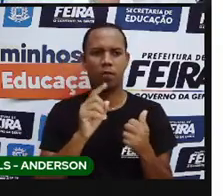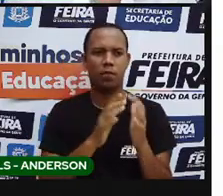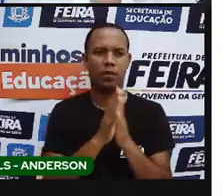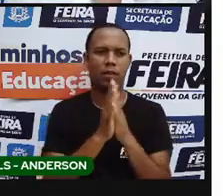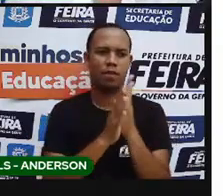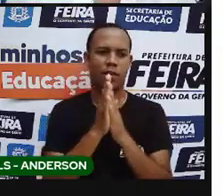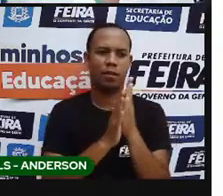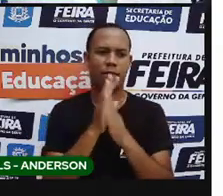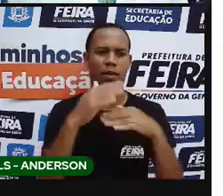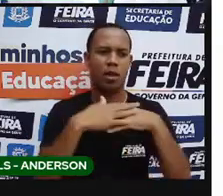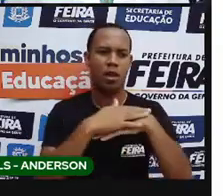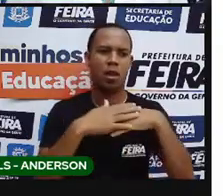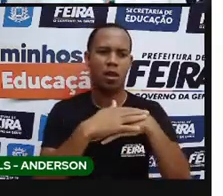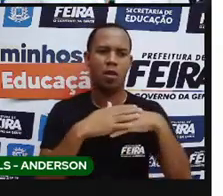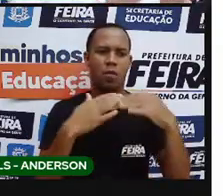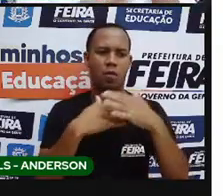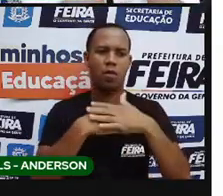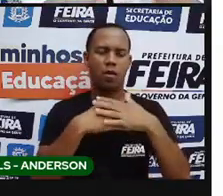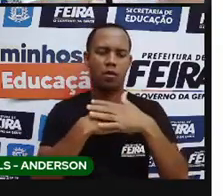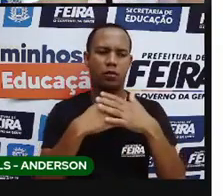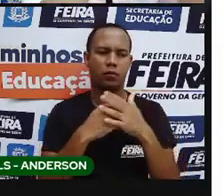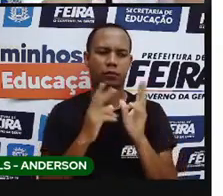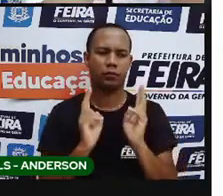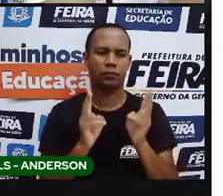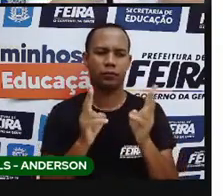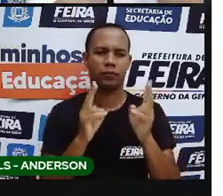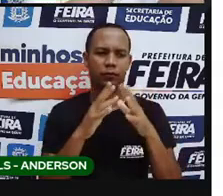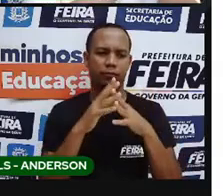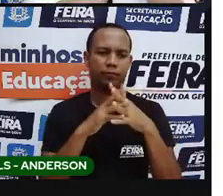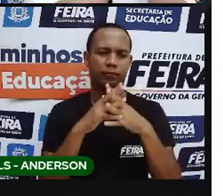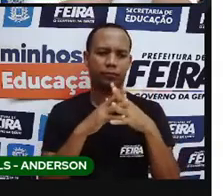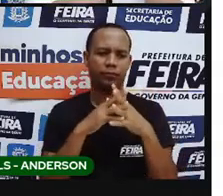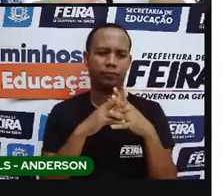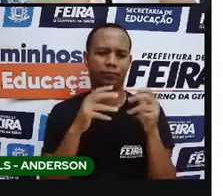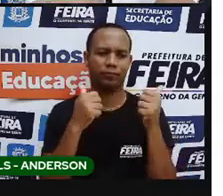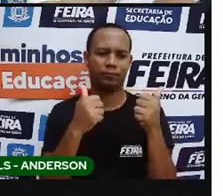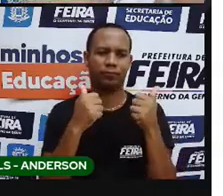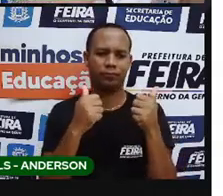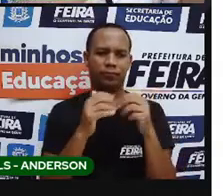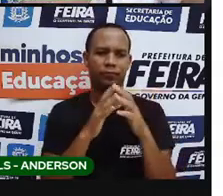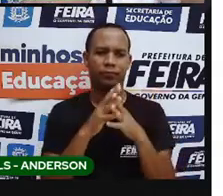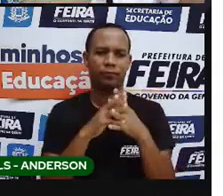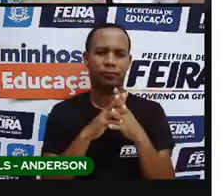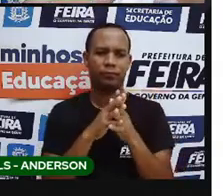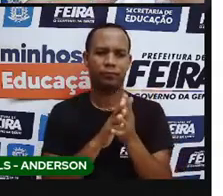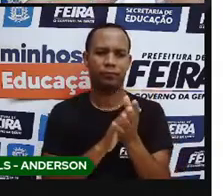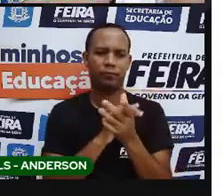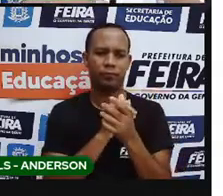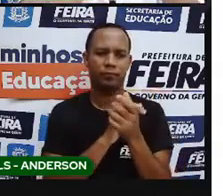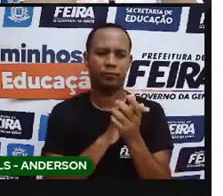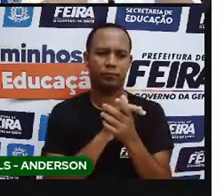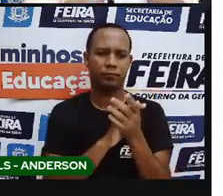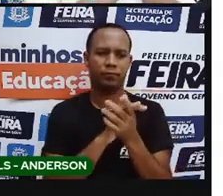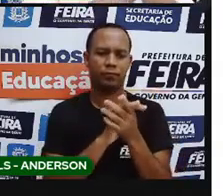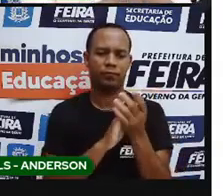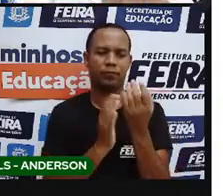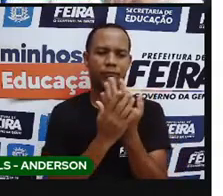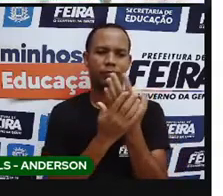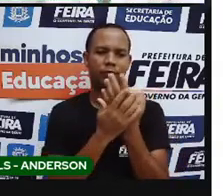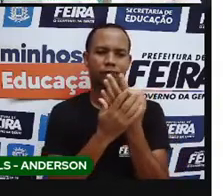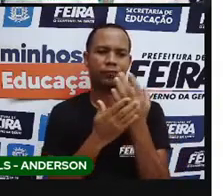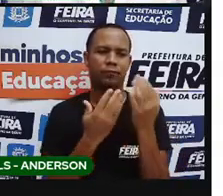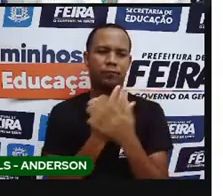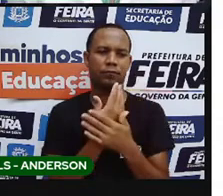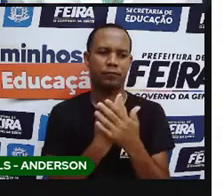De lavarem as mãos, de lavarem direitinho, ó, entre os dedos. Lavar uma mão, lavar outra, lavar